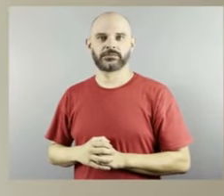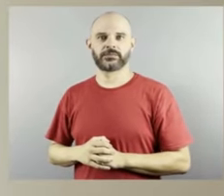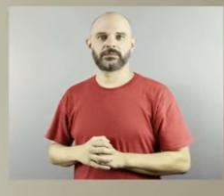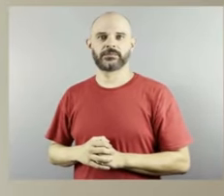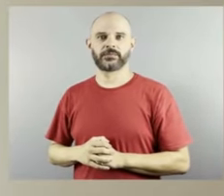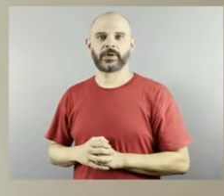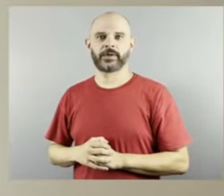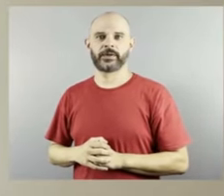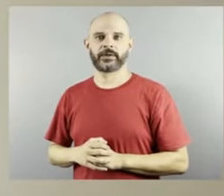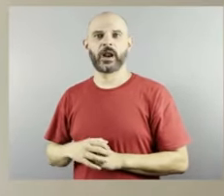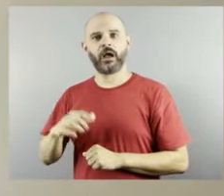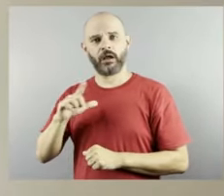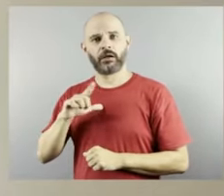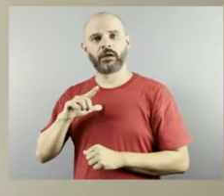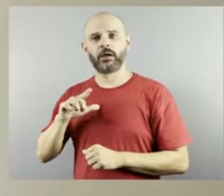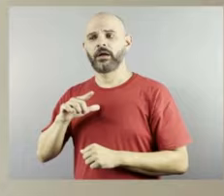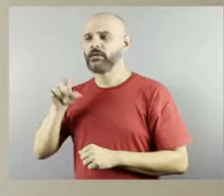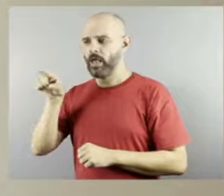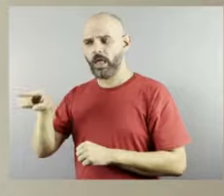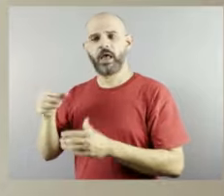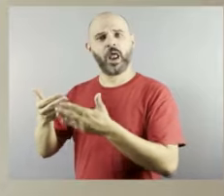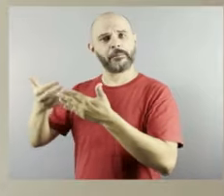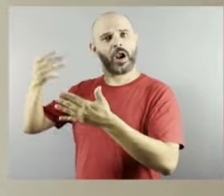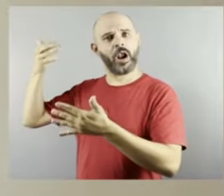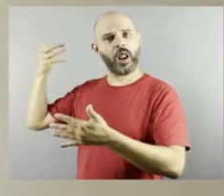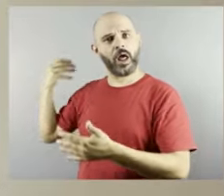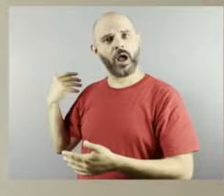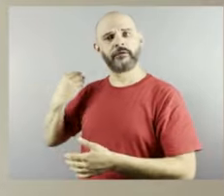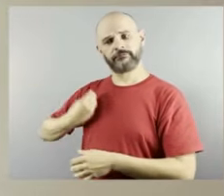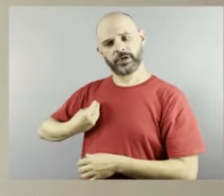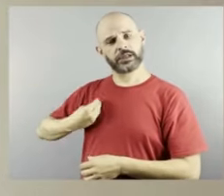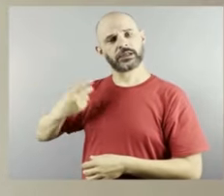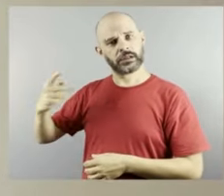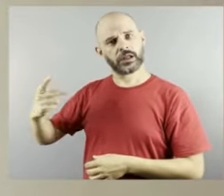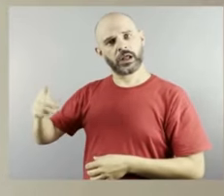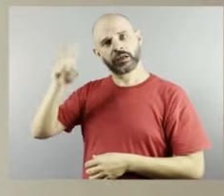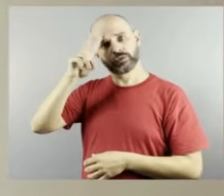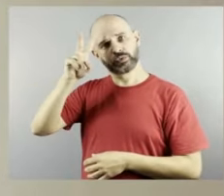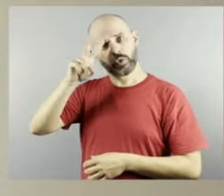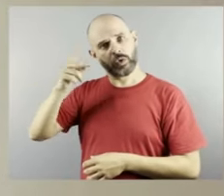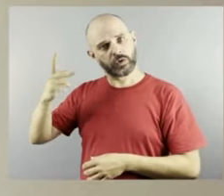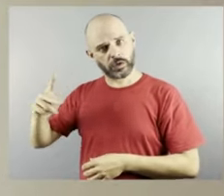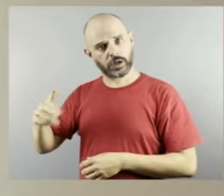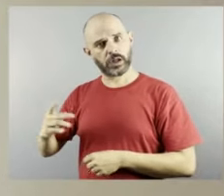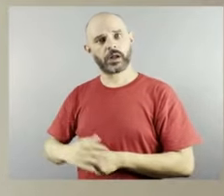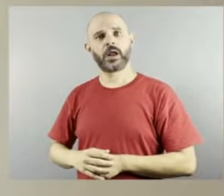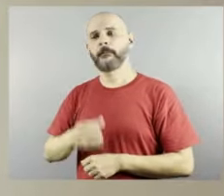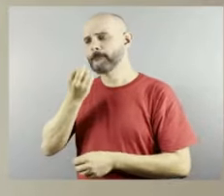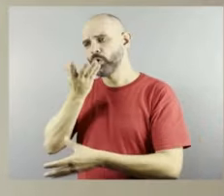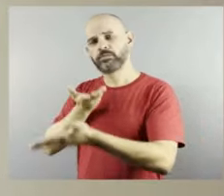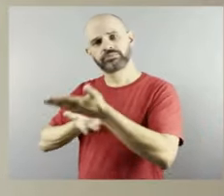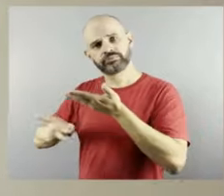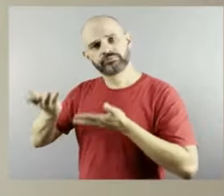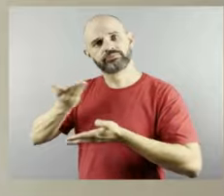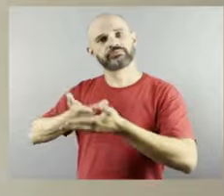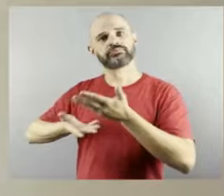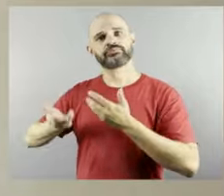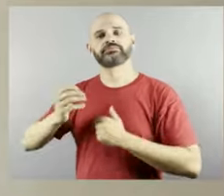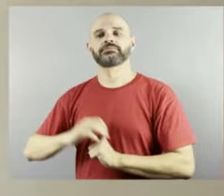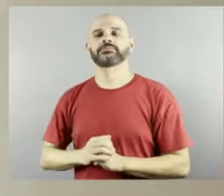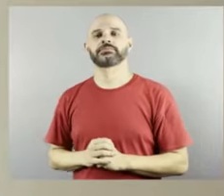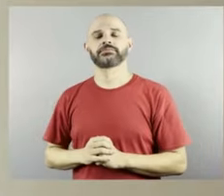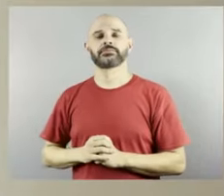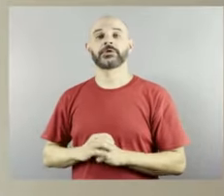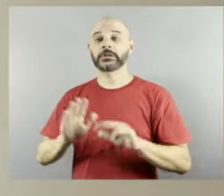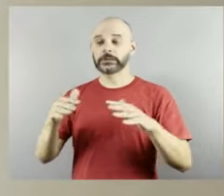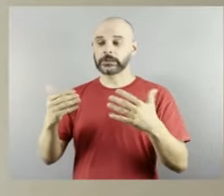é tão gratificante né quando a gente pode trocar trocar com o ser humano então eu eu penso que é